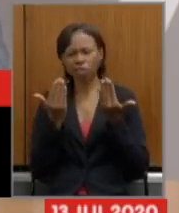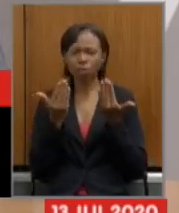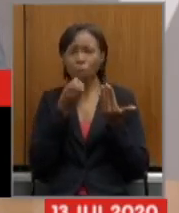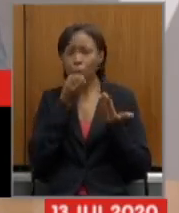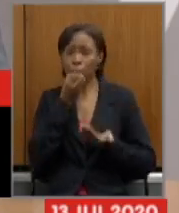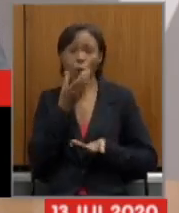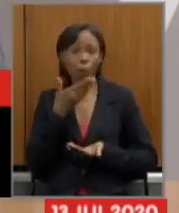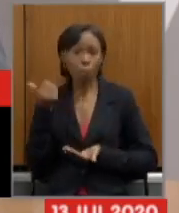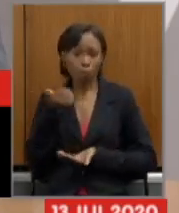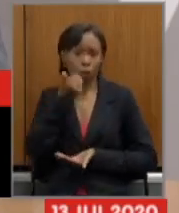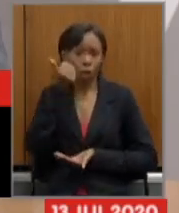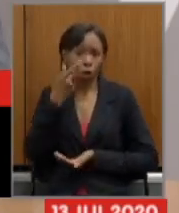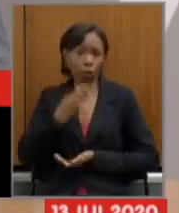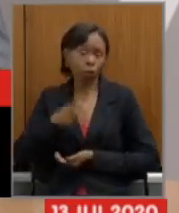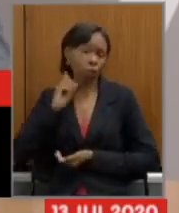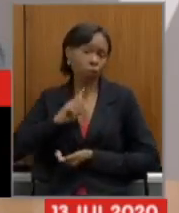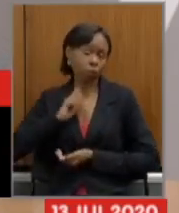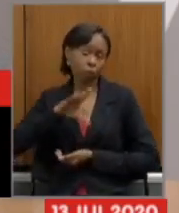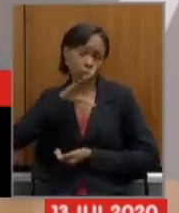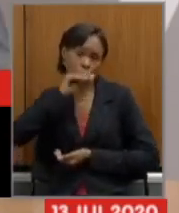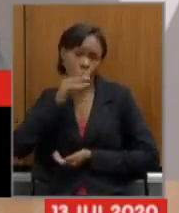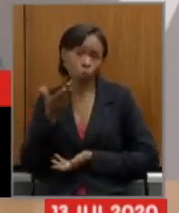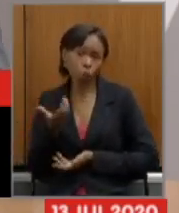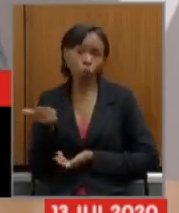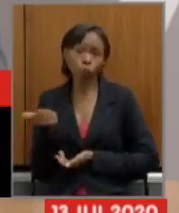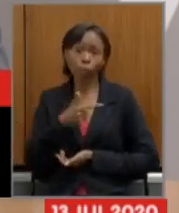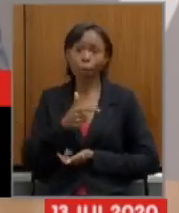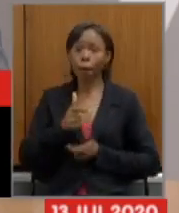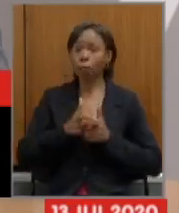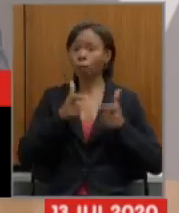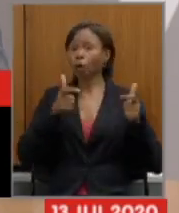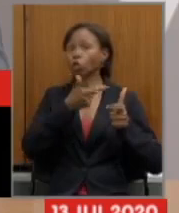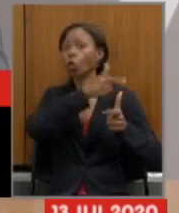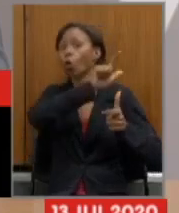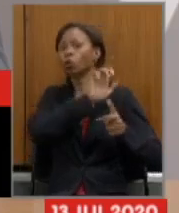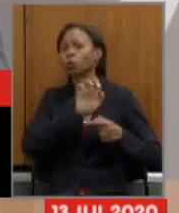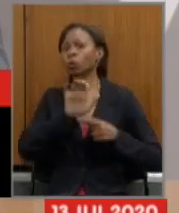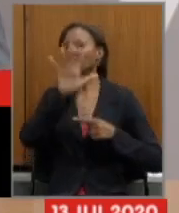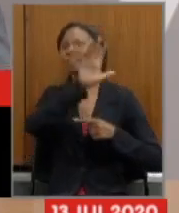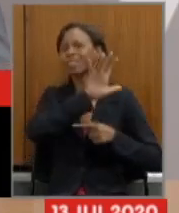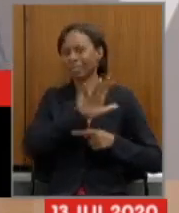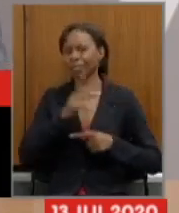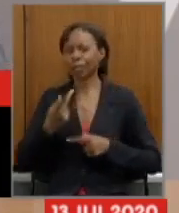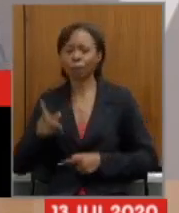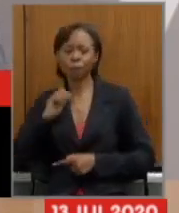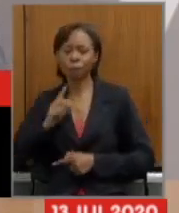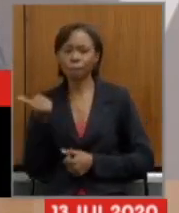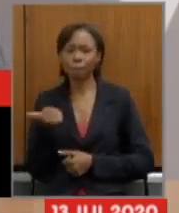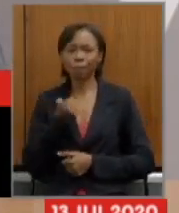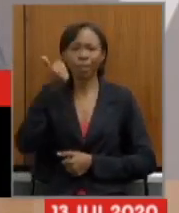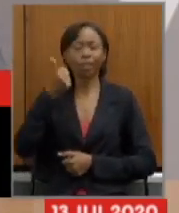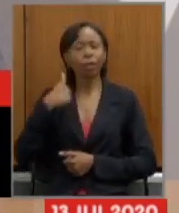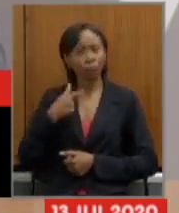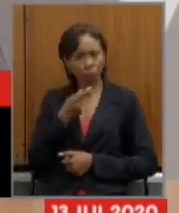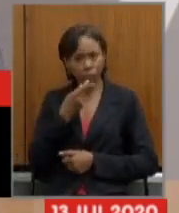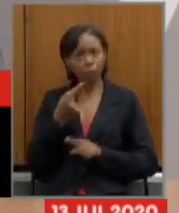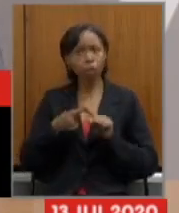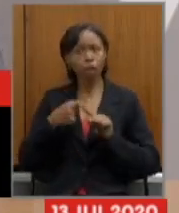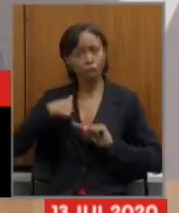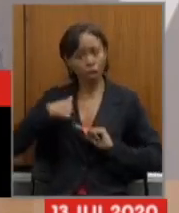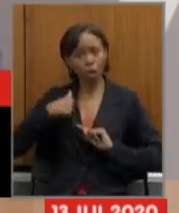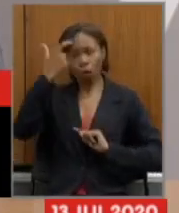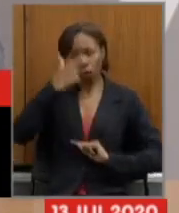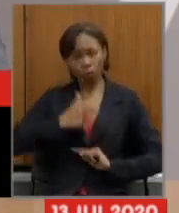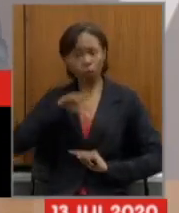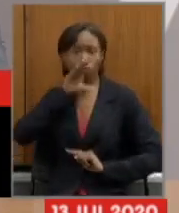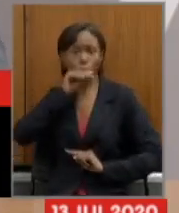benéfico para o servidor mineiro do que a maioria das reformas que foram aprovadas em outros estados e eu digo isso porque eu sou servidora pública